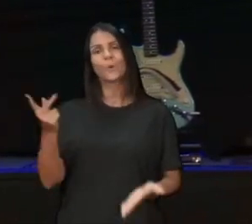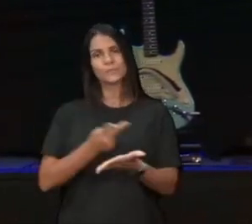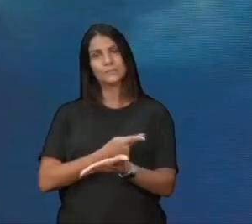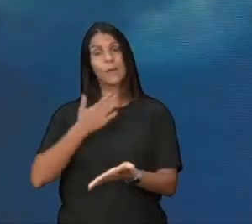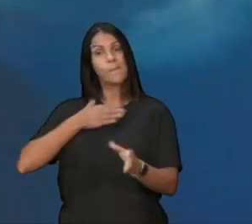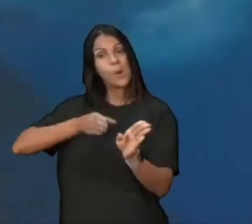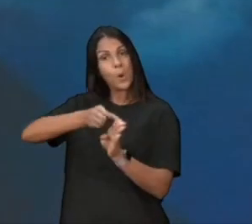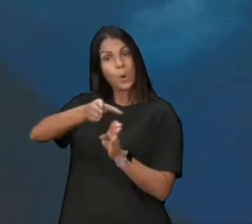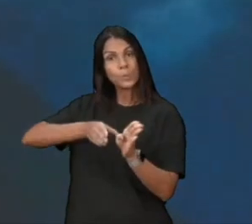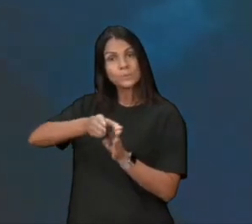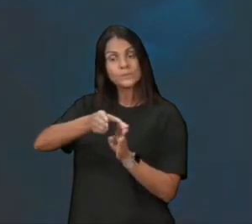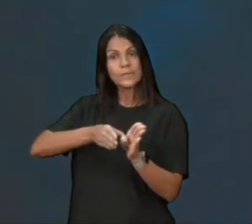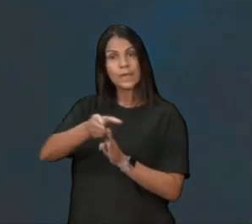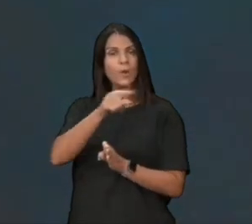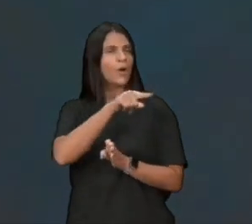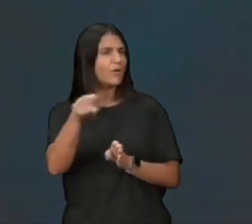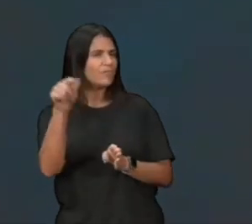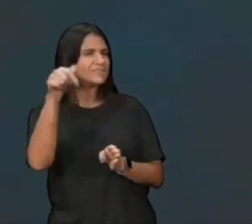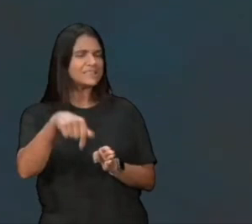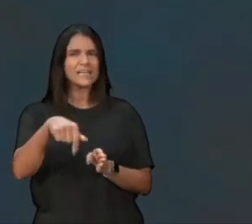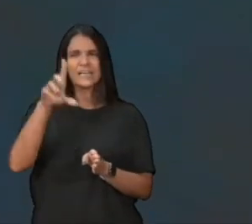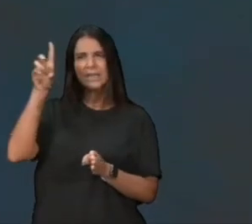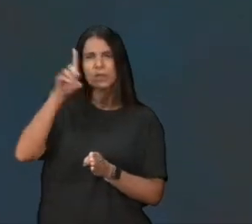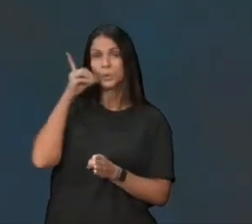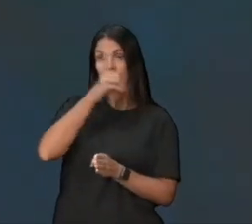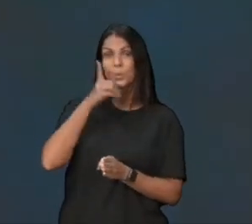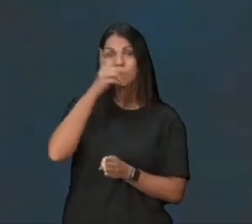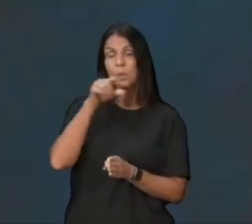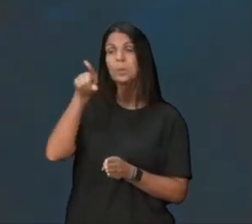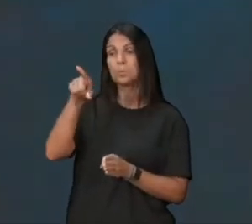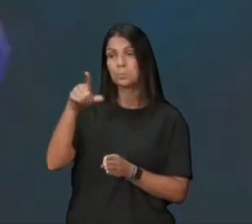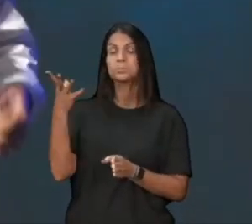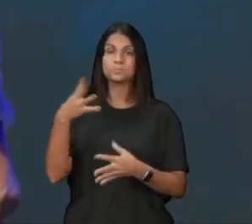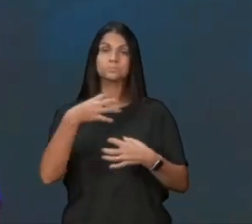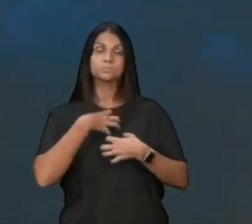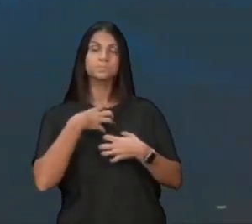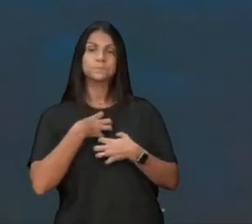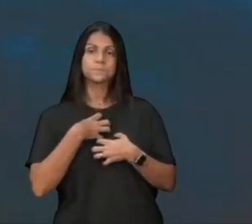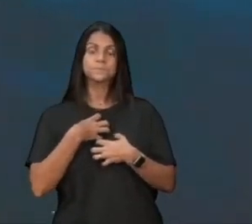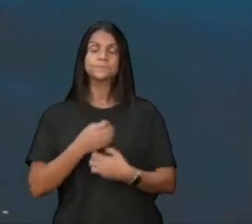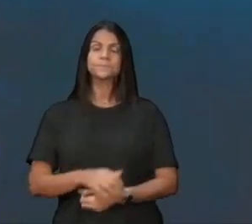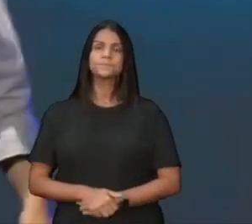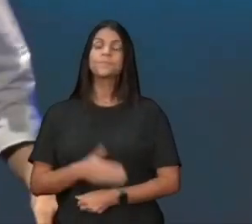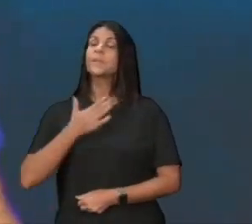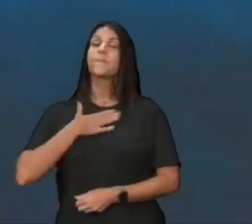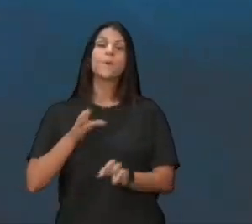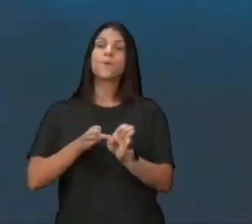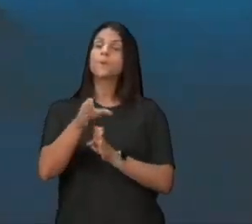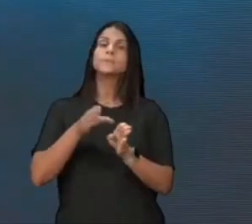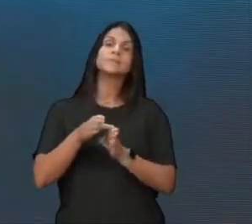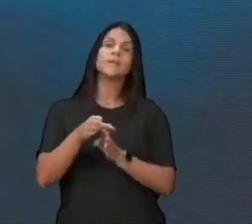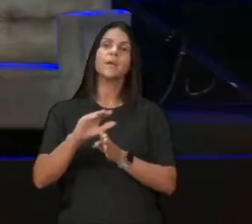para você, dei domingo, quem estava aqui domingo, quem estava domingo? Então, vocês ouviram, quem não estava domingo está ouvindo agora, meu conselho é,